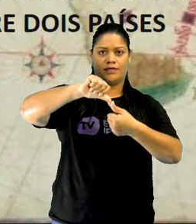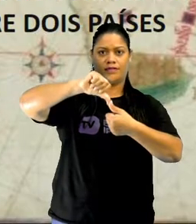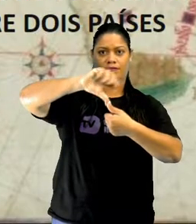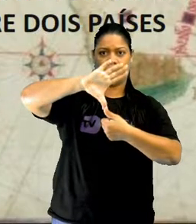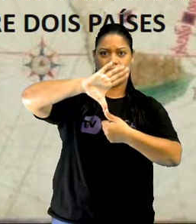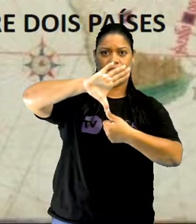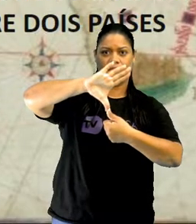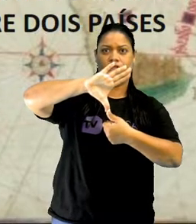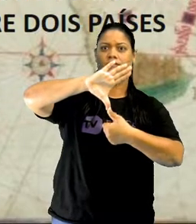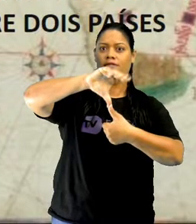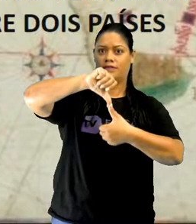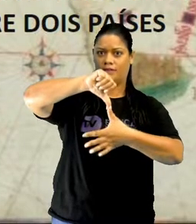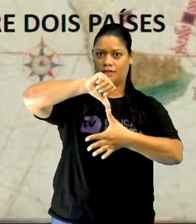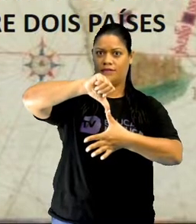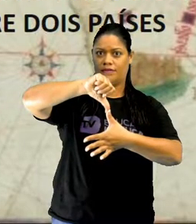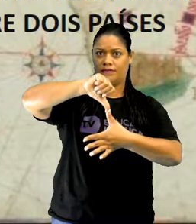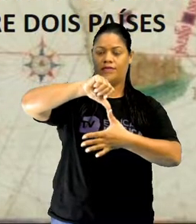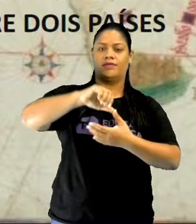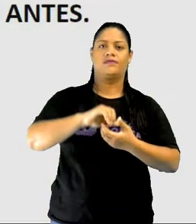entre esses dois países.